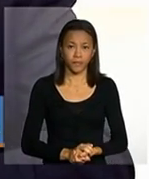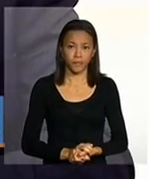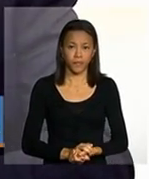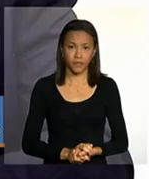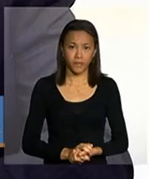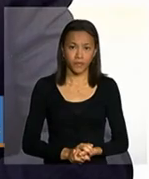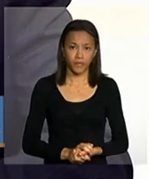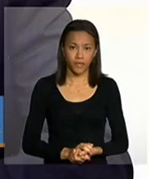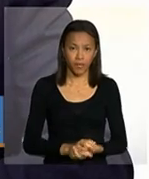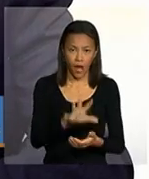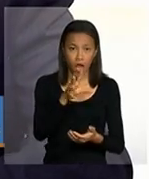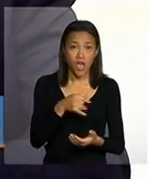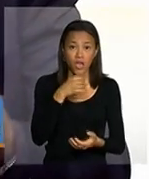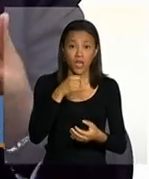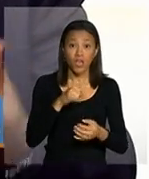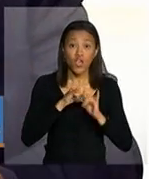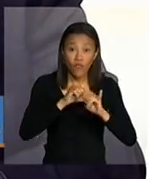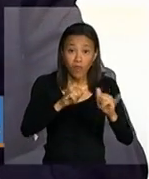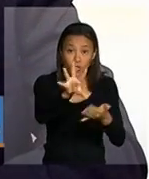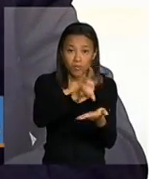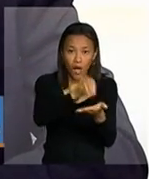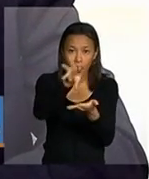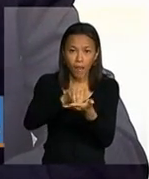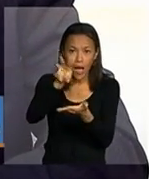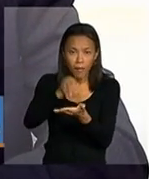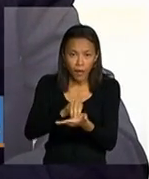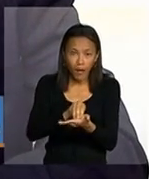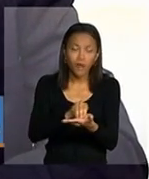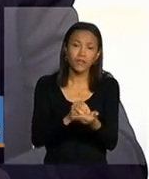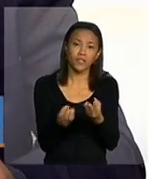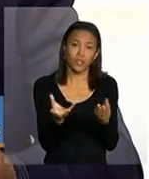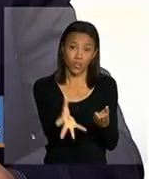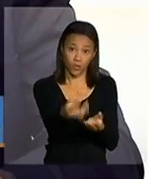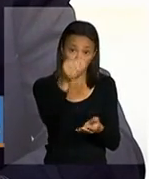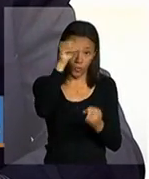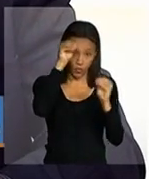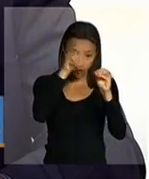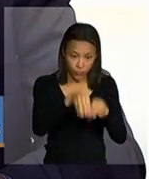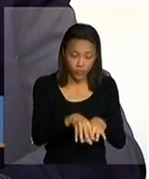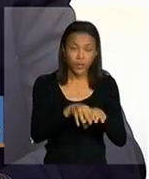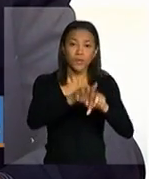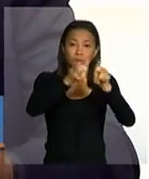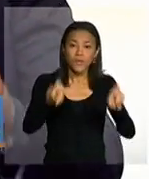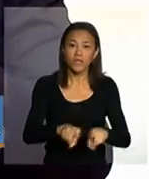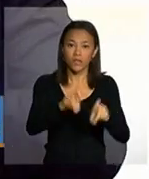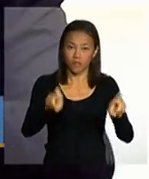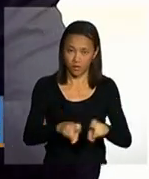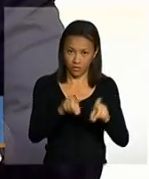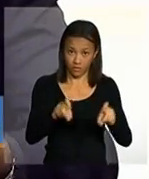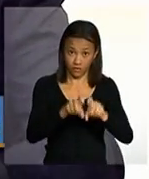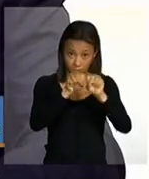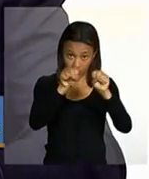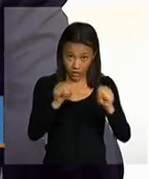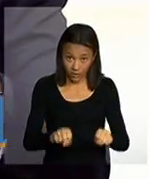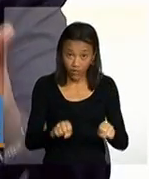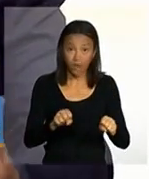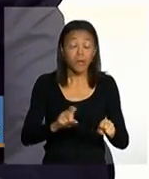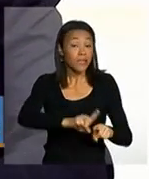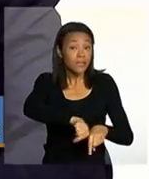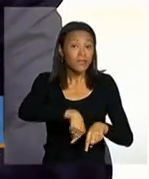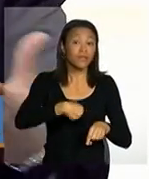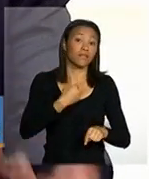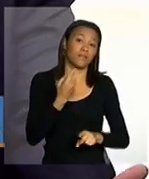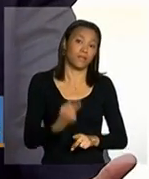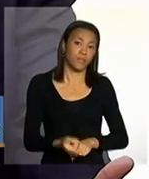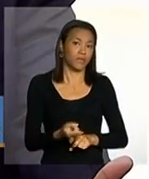por coletar essa informação, colocar num sistema, enfim, tratar e reagir.